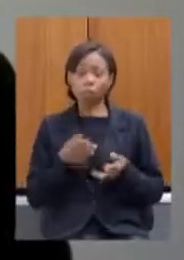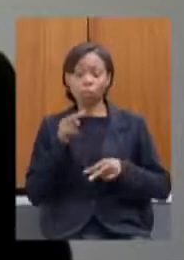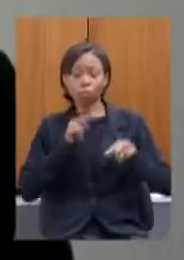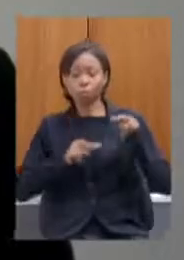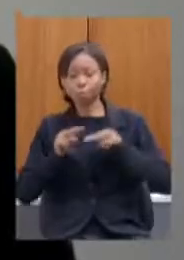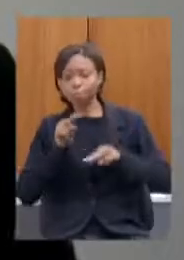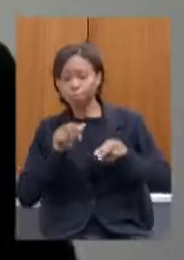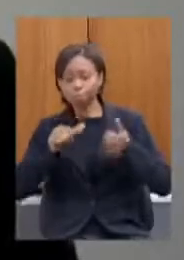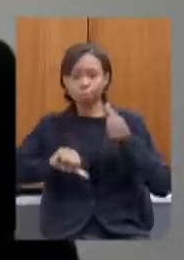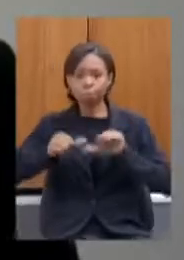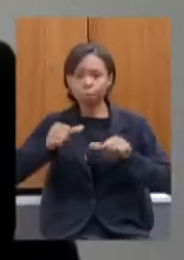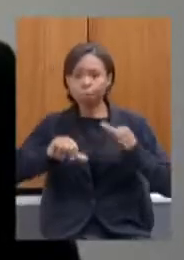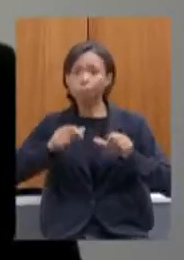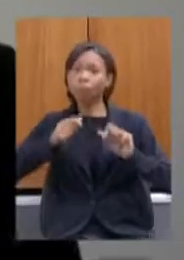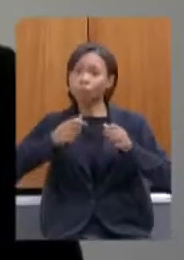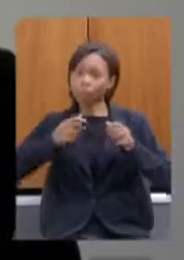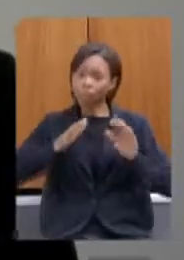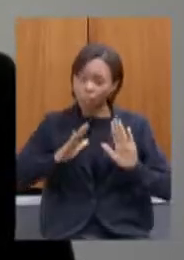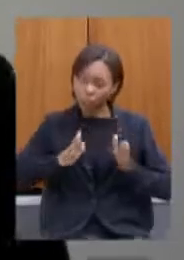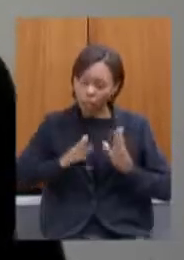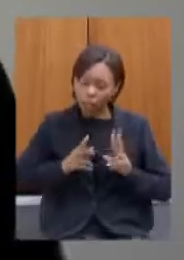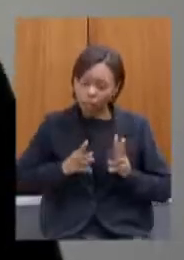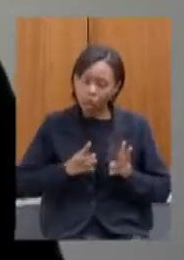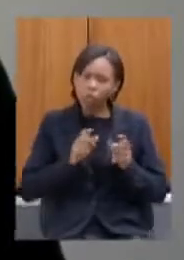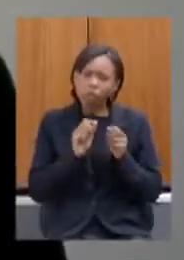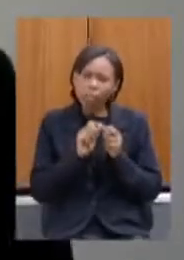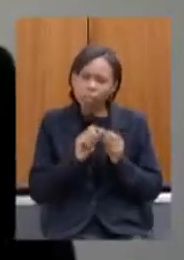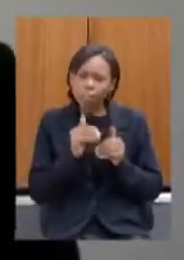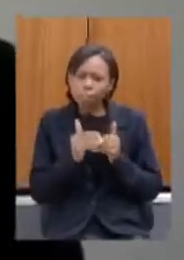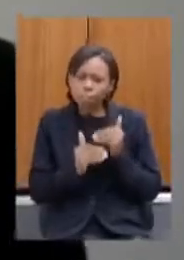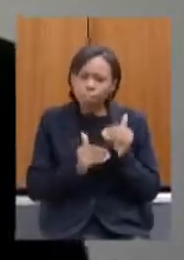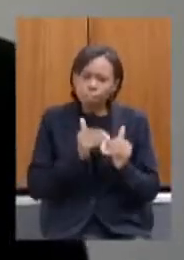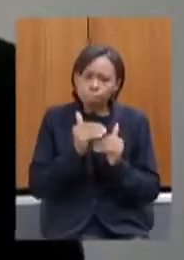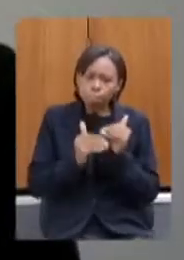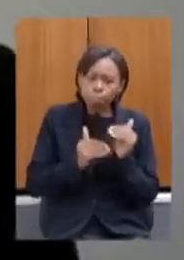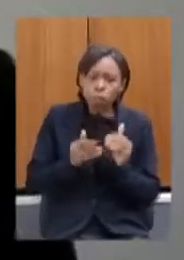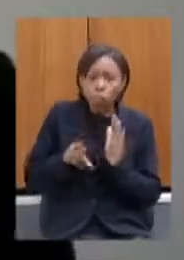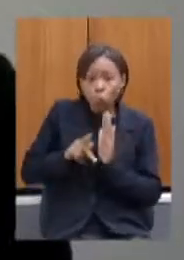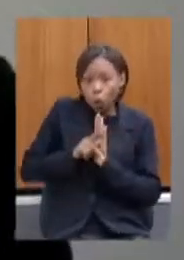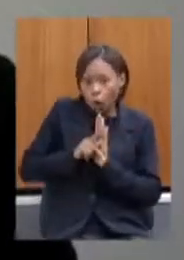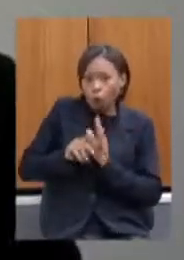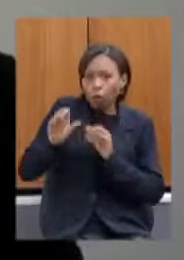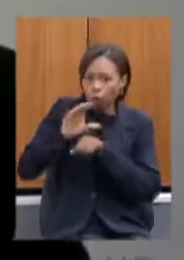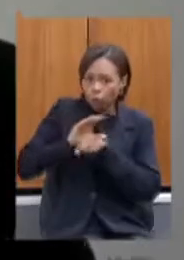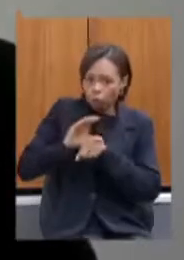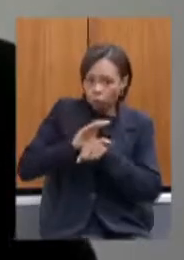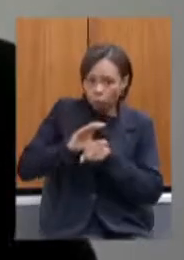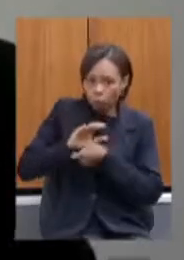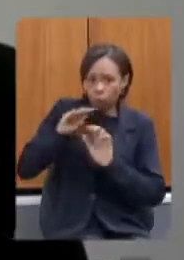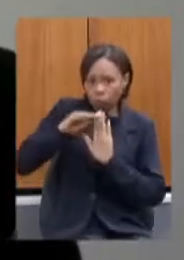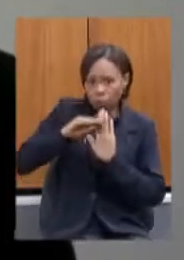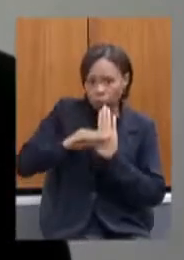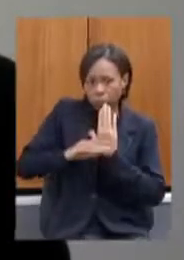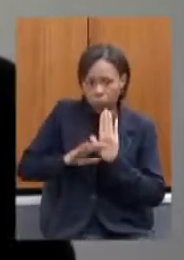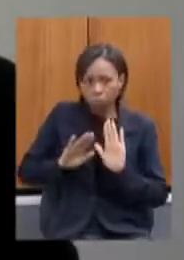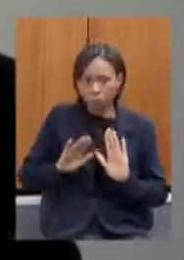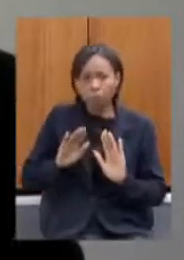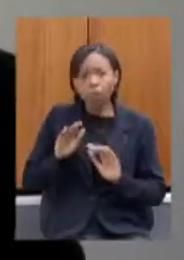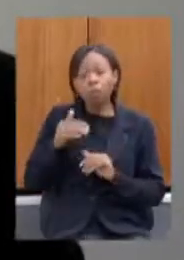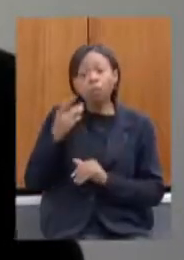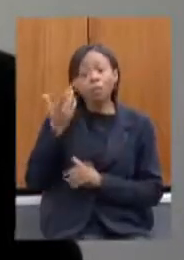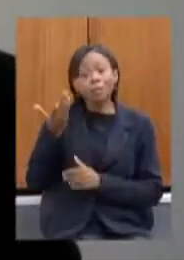que estamos executando dentro daquilo que é programado constitucionalmente e deputada